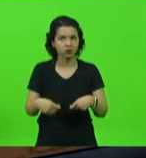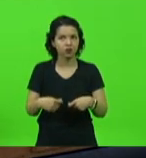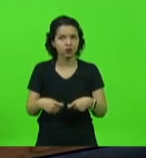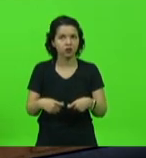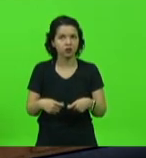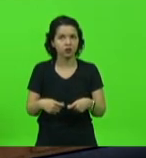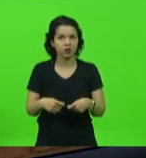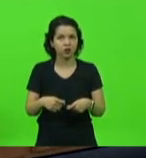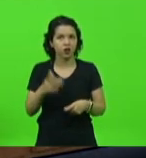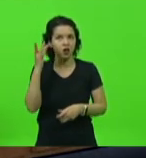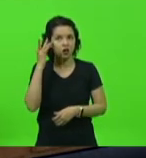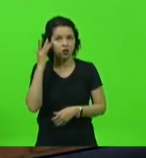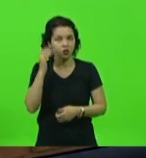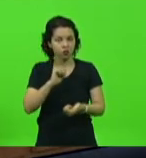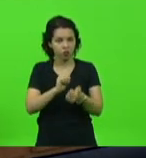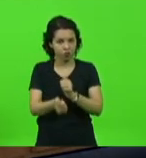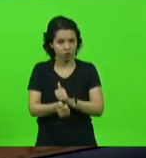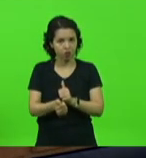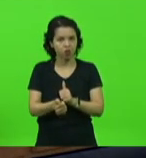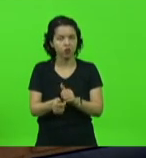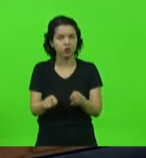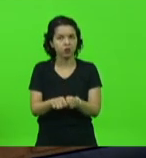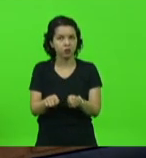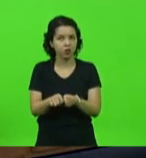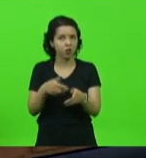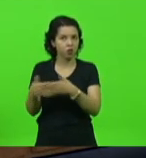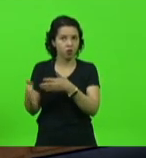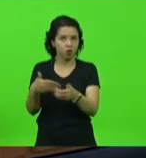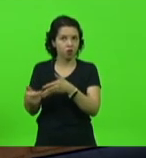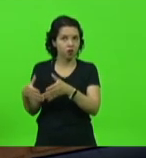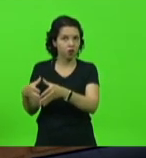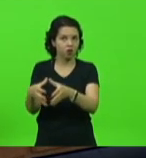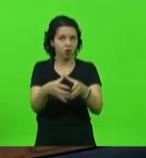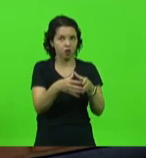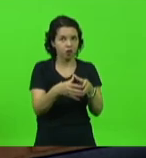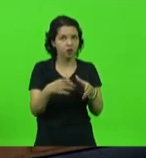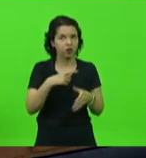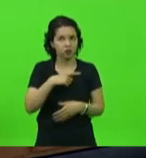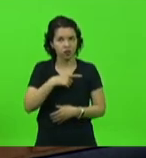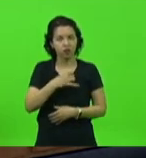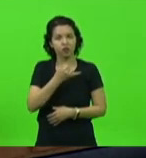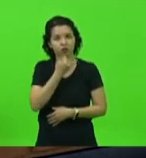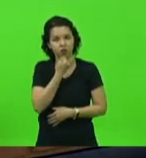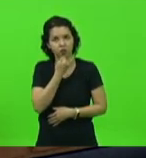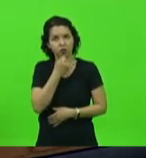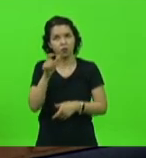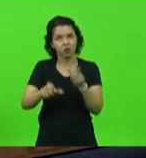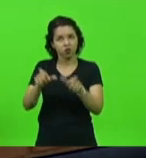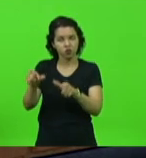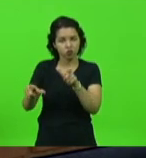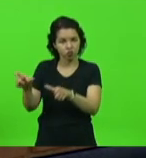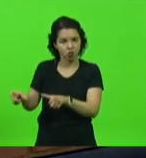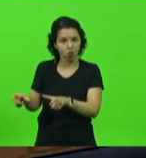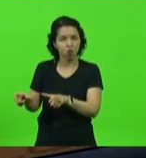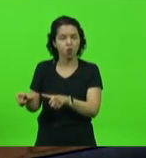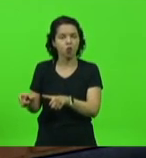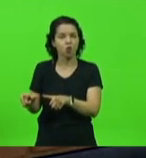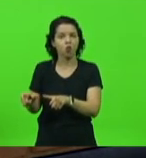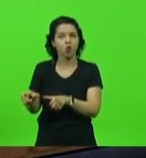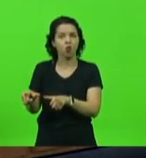o esporte, assim como qualquer área, existem, infelizmente, existem pessoas que colocam, a pessoa que está